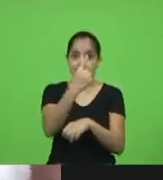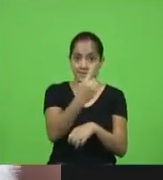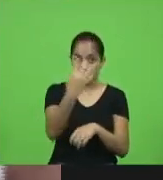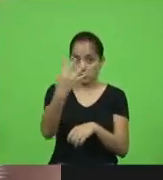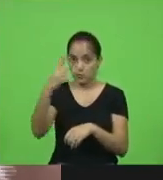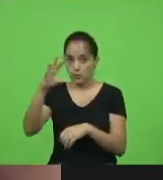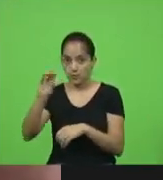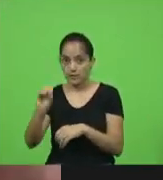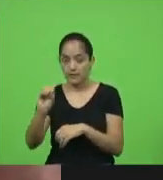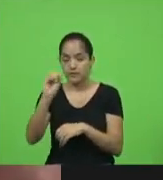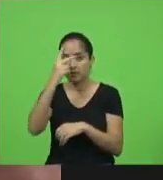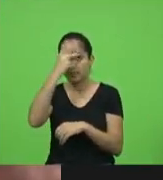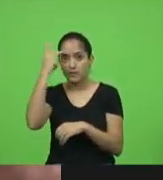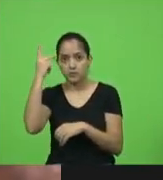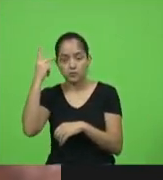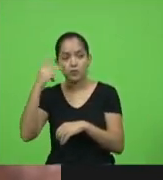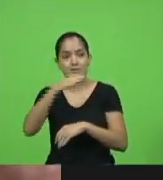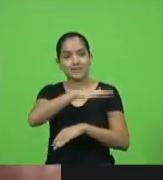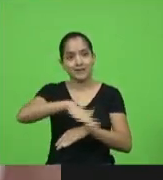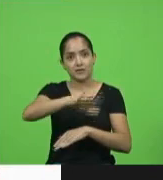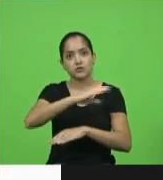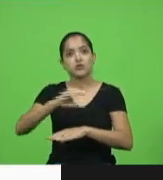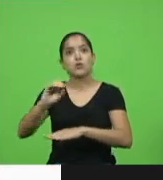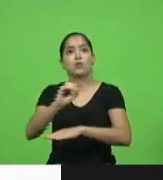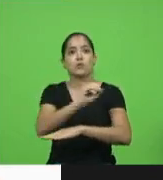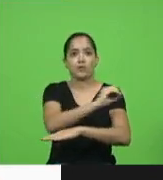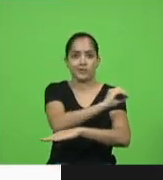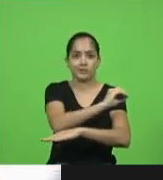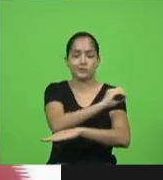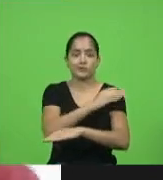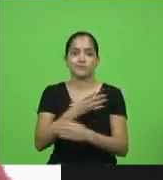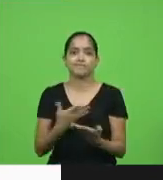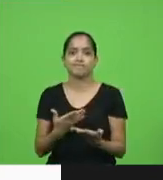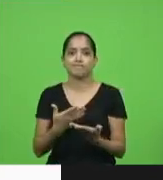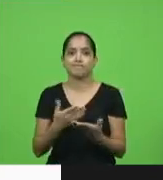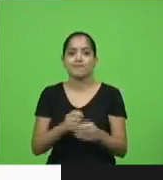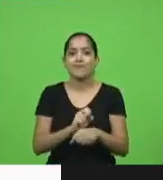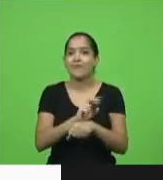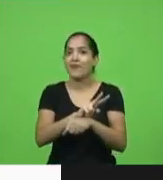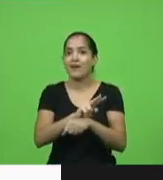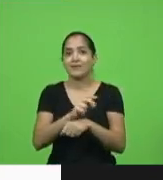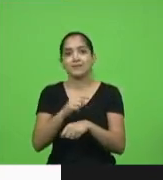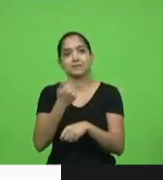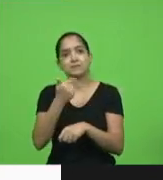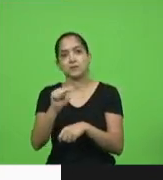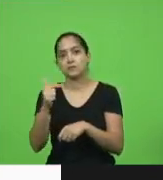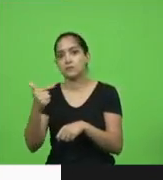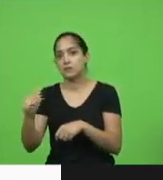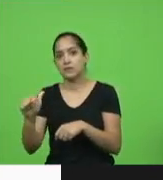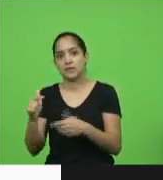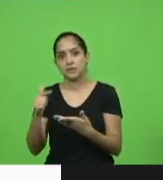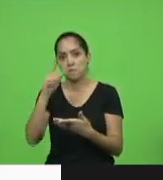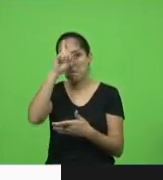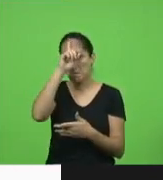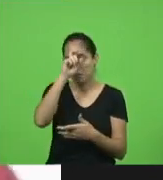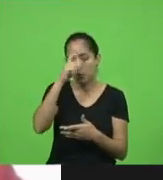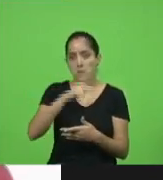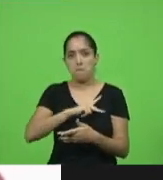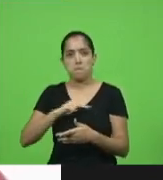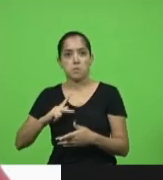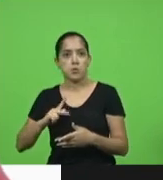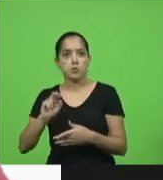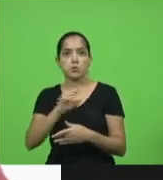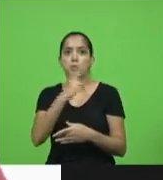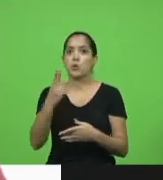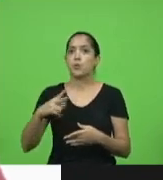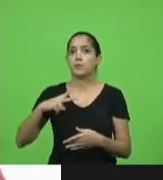no Grande Oeste. E não há vagas em hospitais públicos ou privados. Em